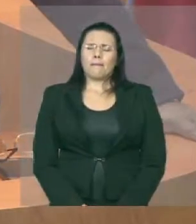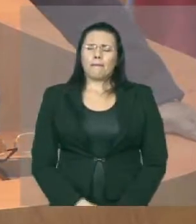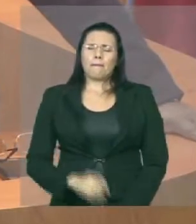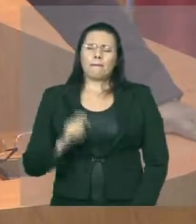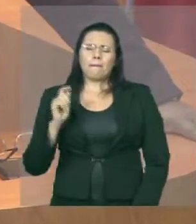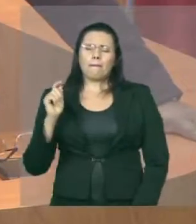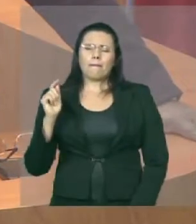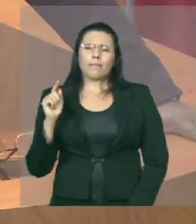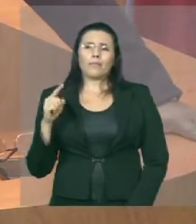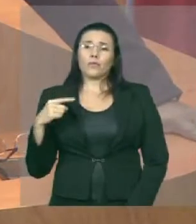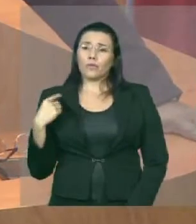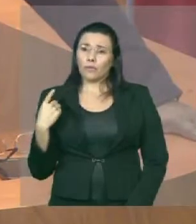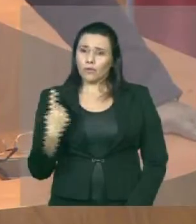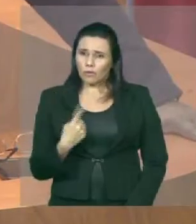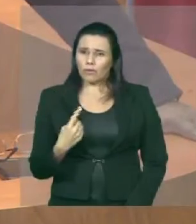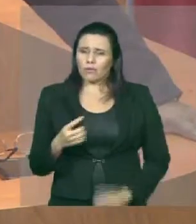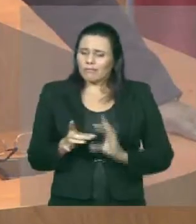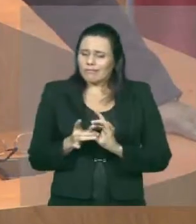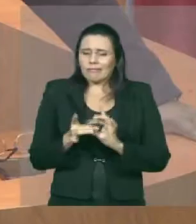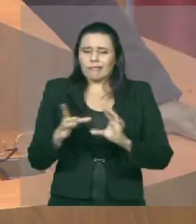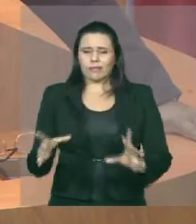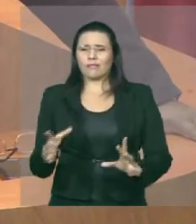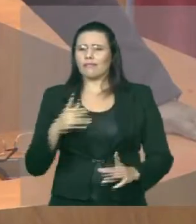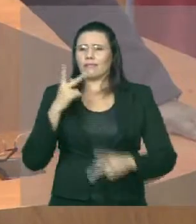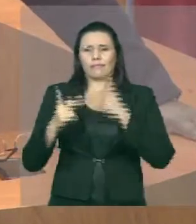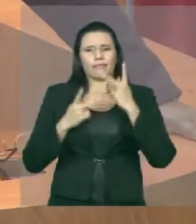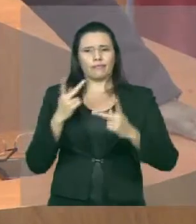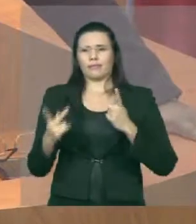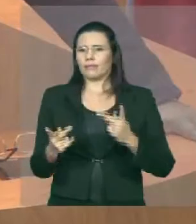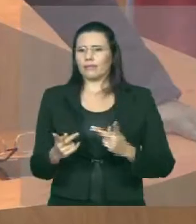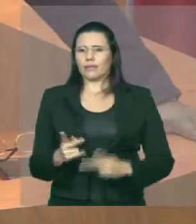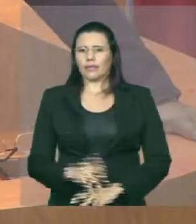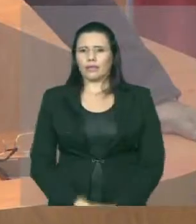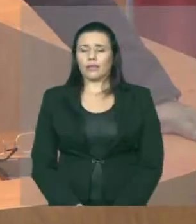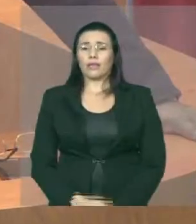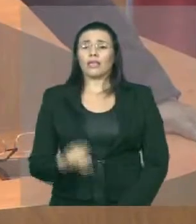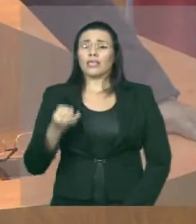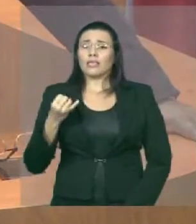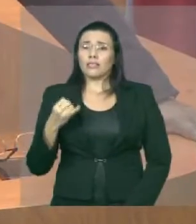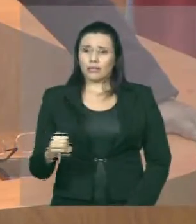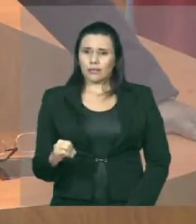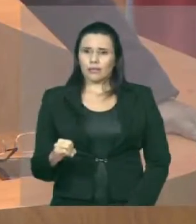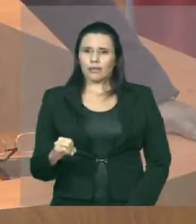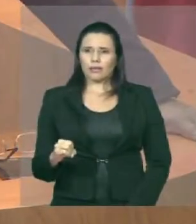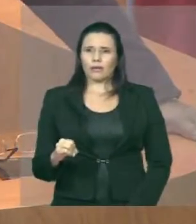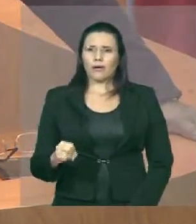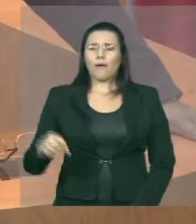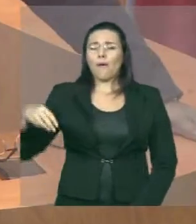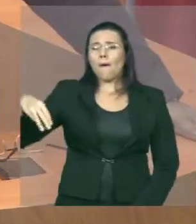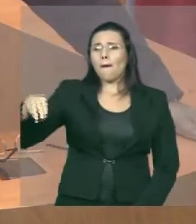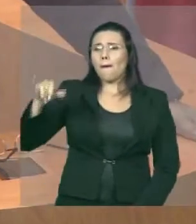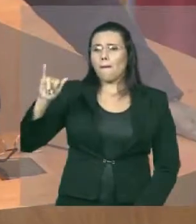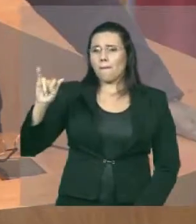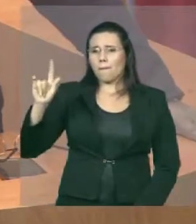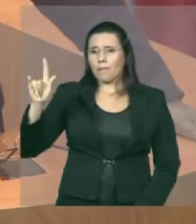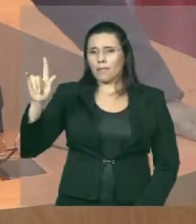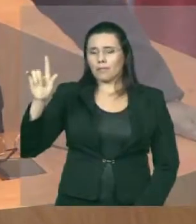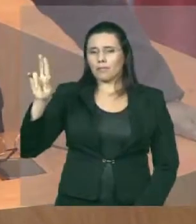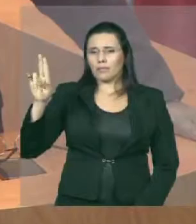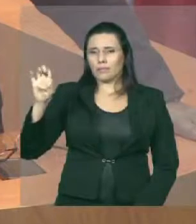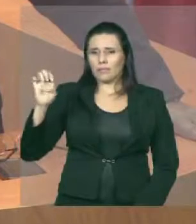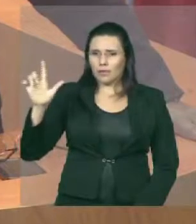Se o comandante Miguel ele não tem a capacidade de interlocutar com os seus subordinados,